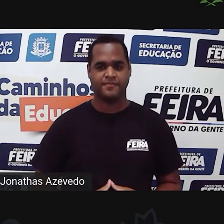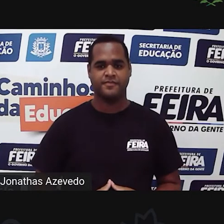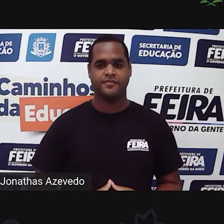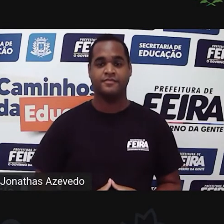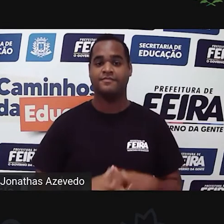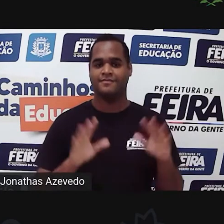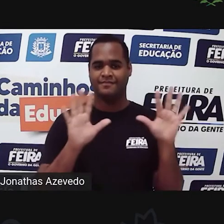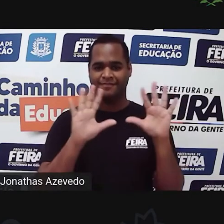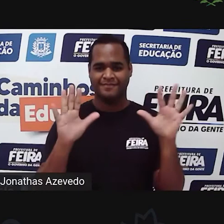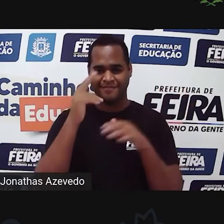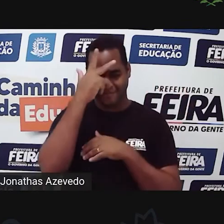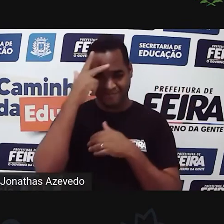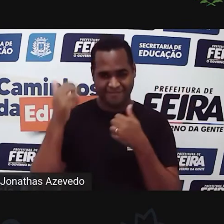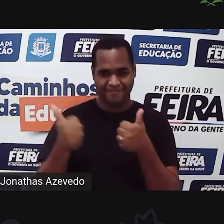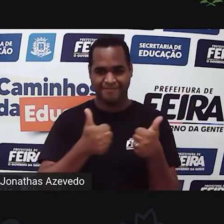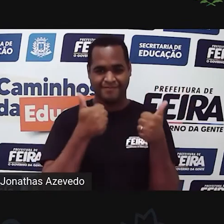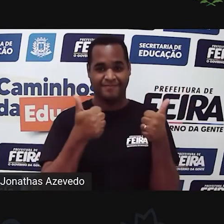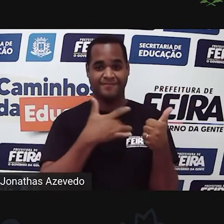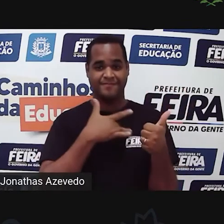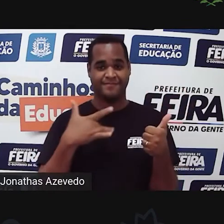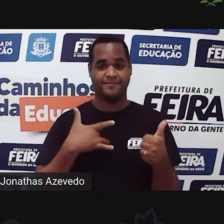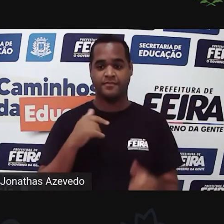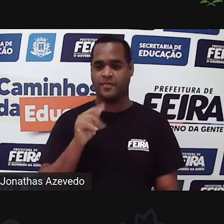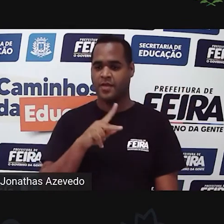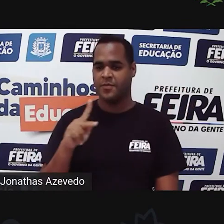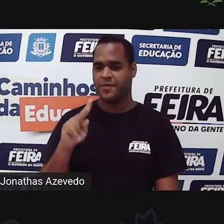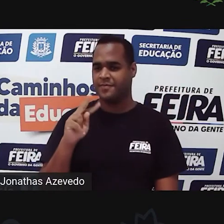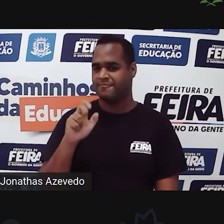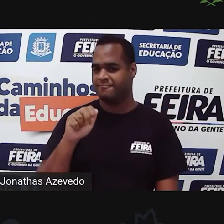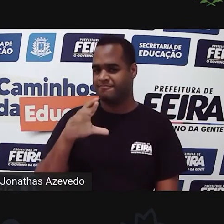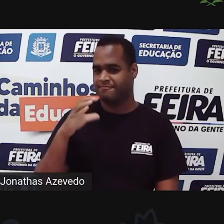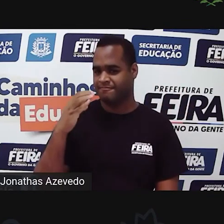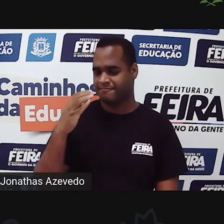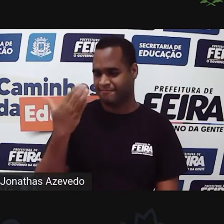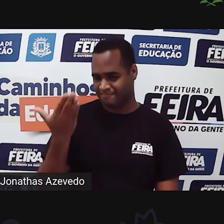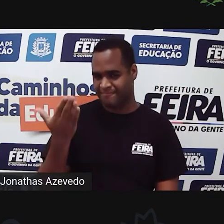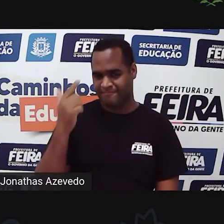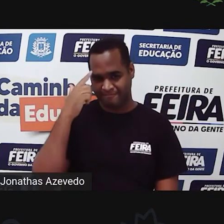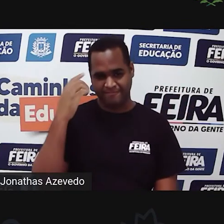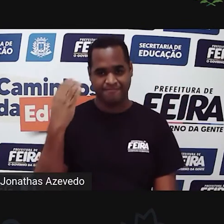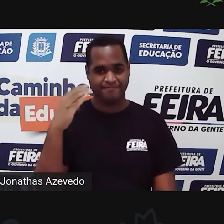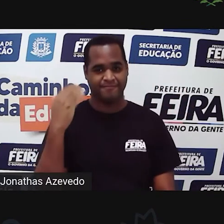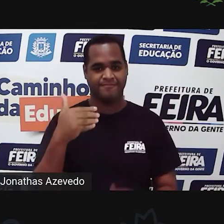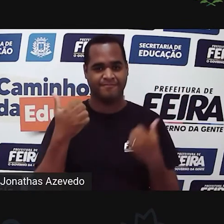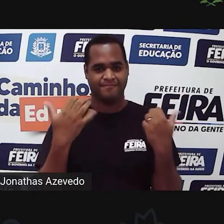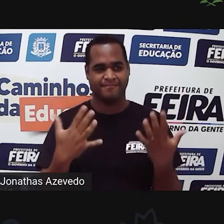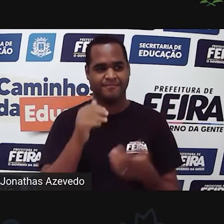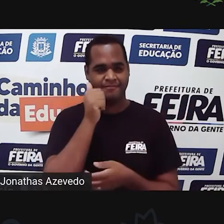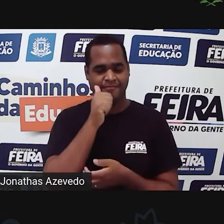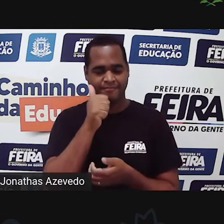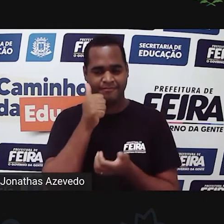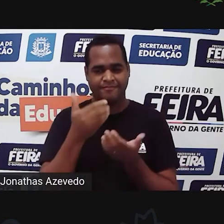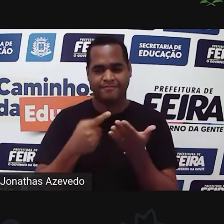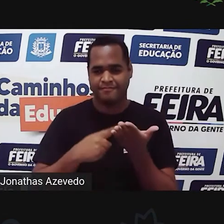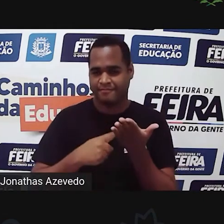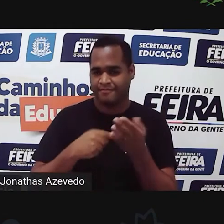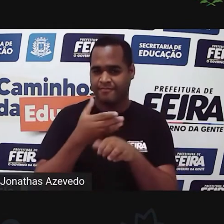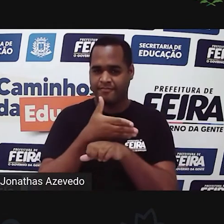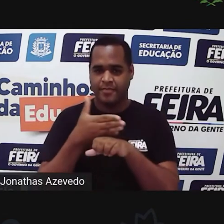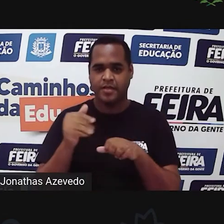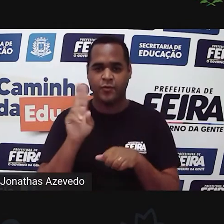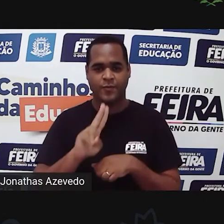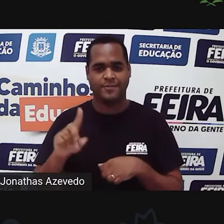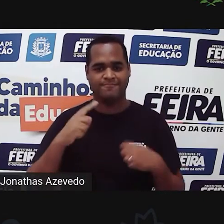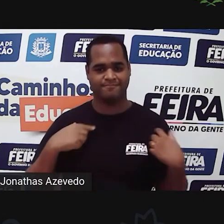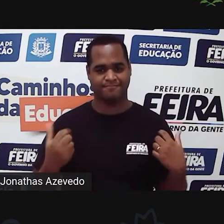Olá pessoal, tudo bem com vocês? Eu sou a professora Itaiara Santos de Ciências, sou uma mulher de pele clara, estou usando um jaleco